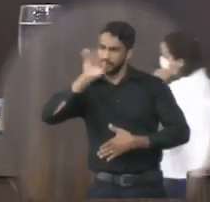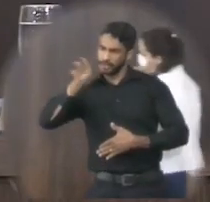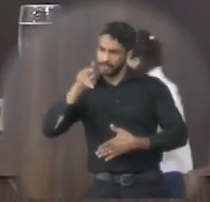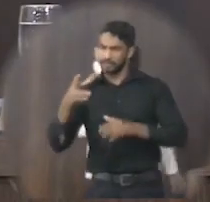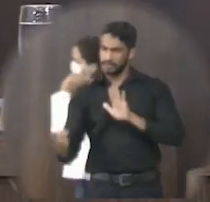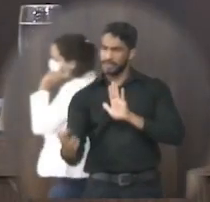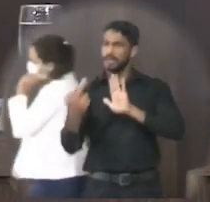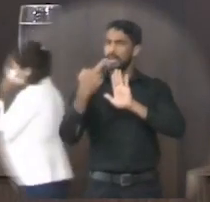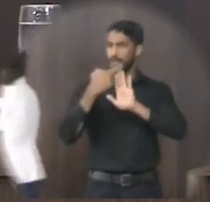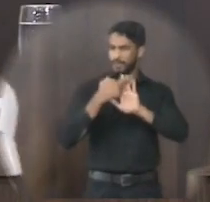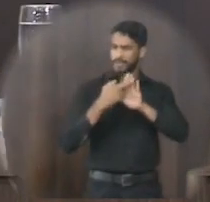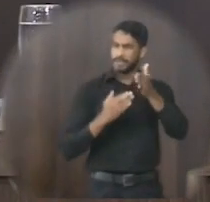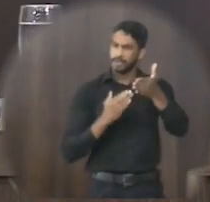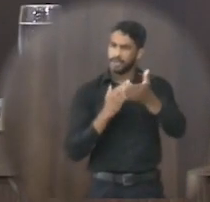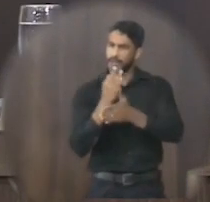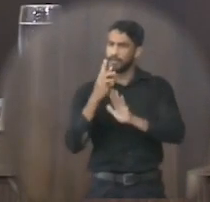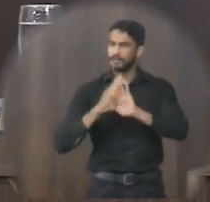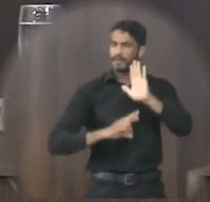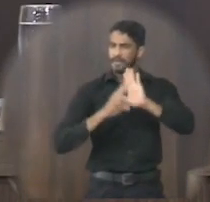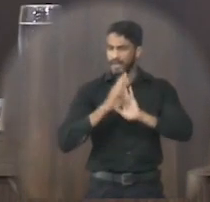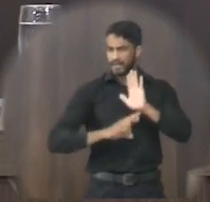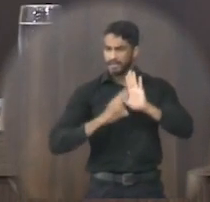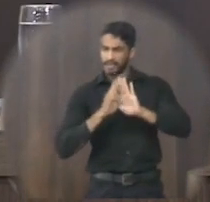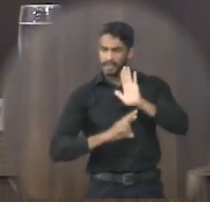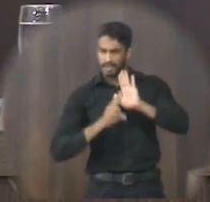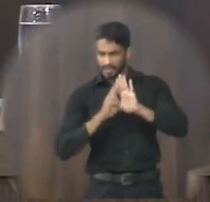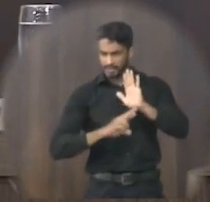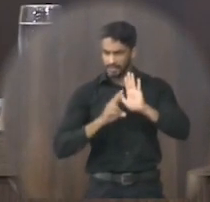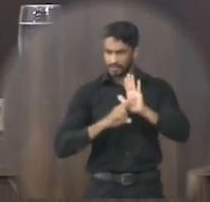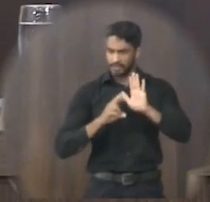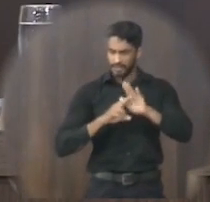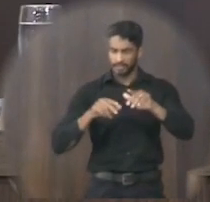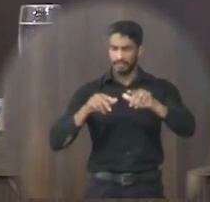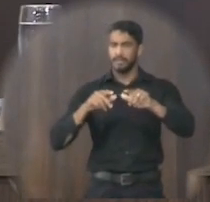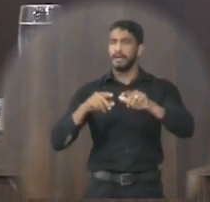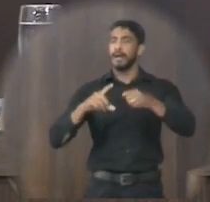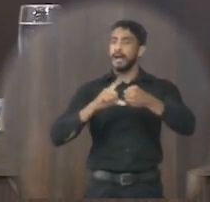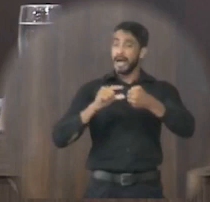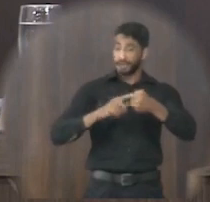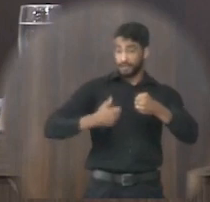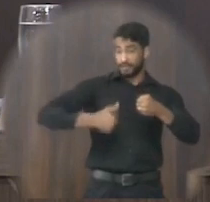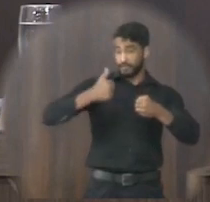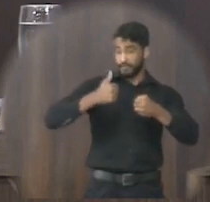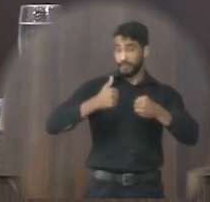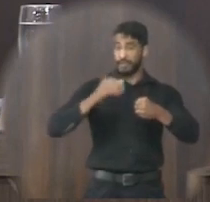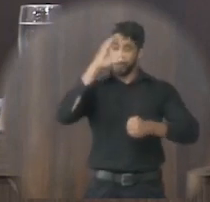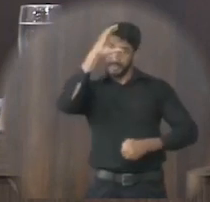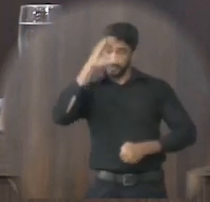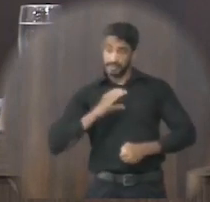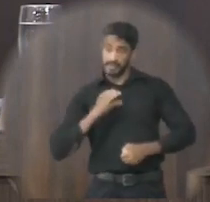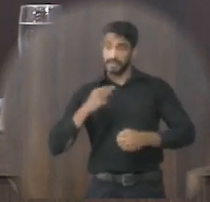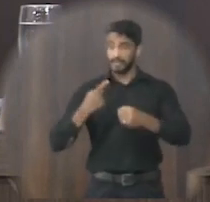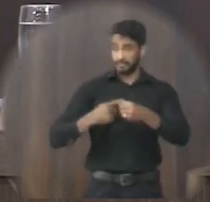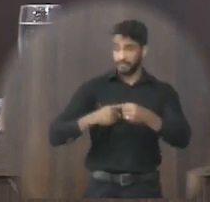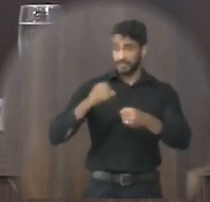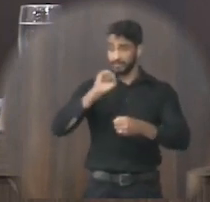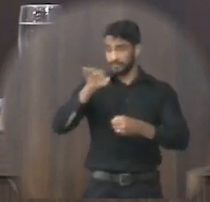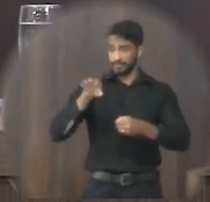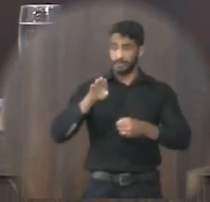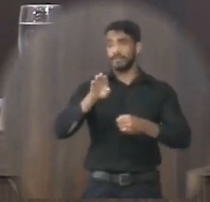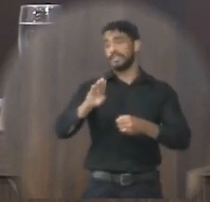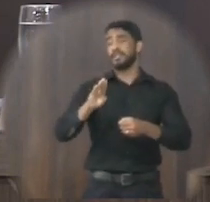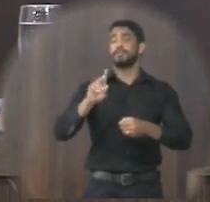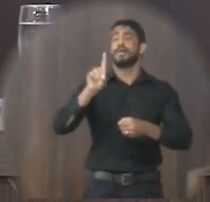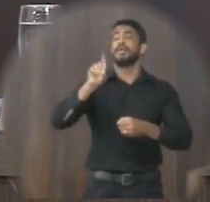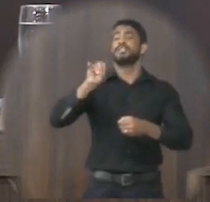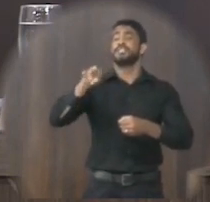por seus representantes aprova a seguinte resolução Artigo 1º Fica concedido o título de cidadão honorário deste município ao senhor Diego Leonardo